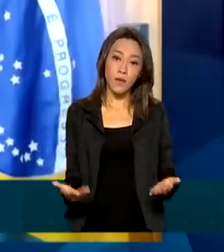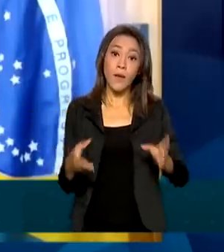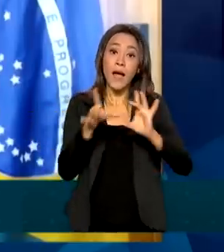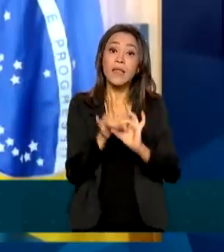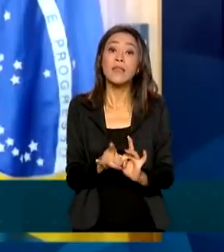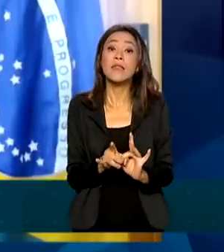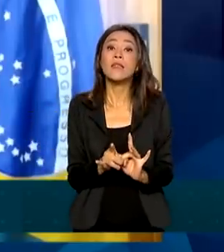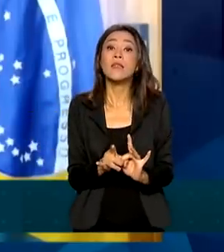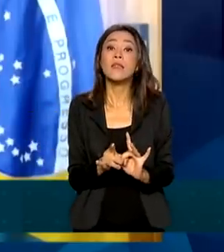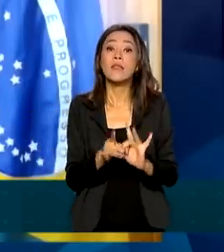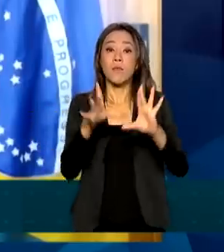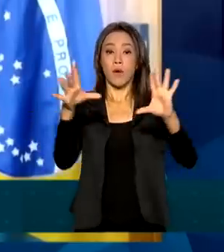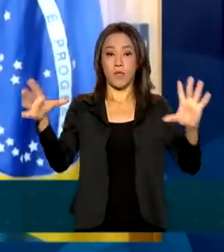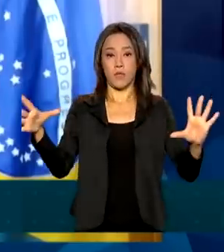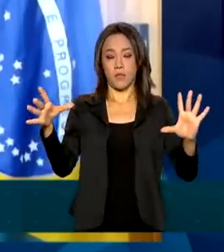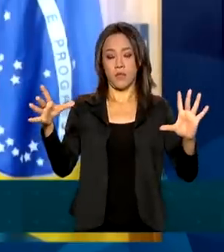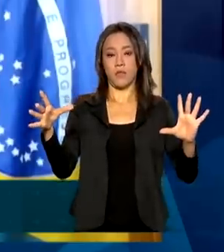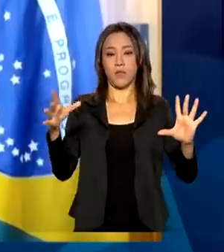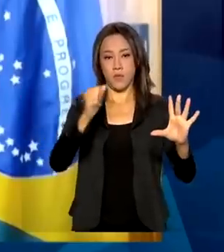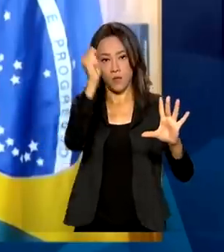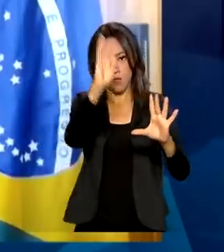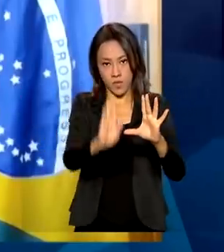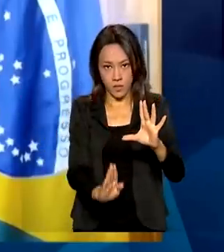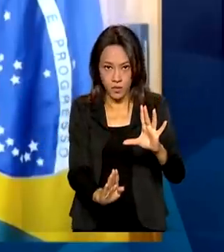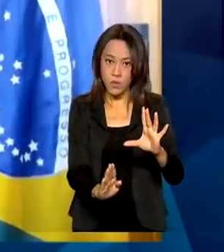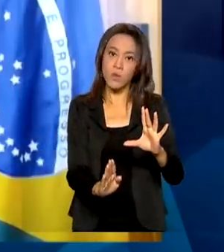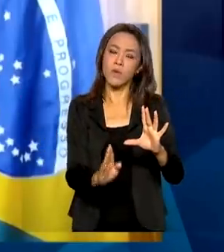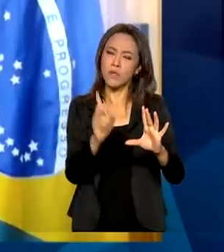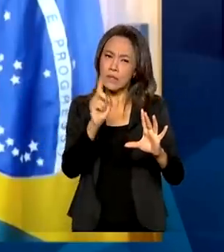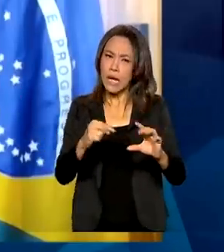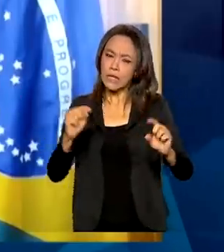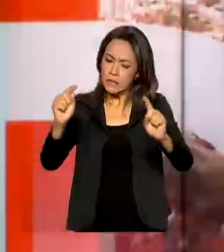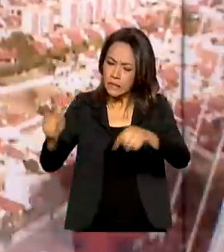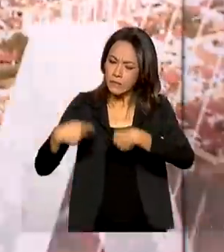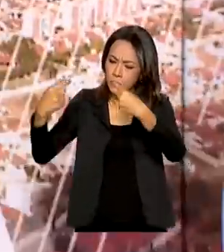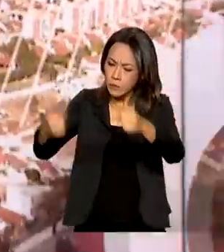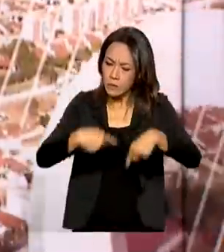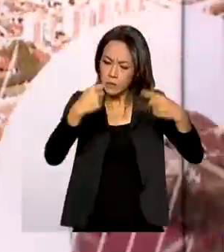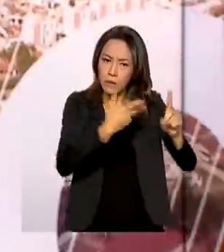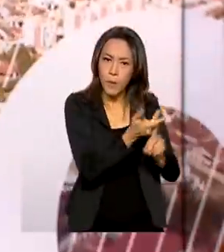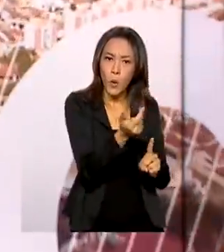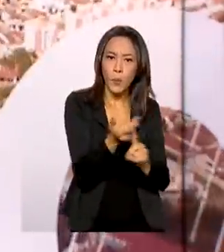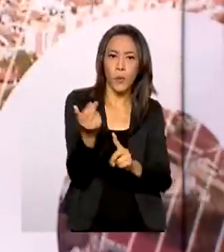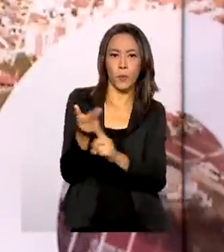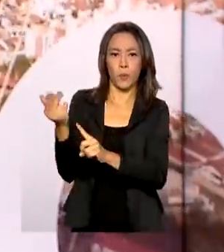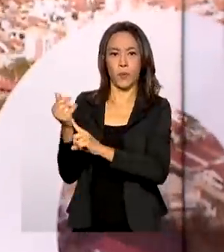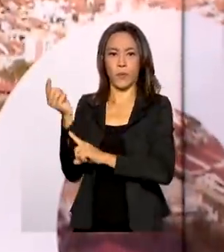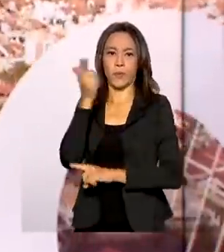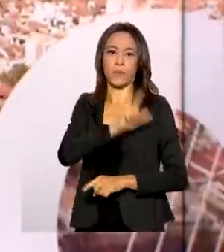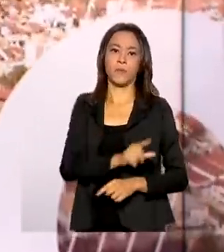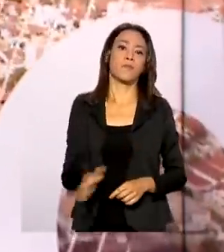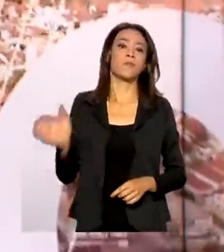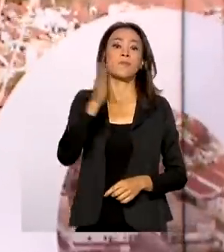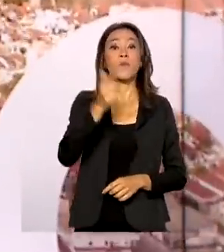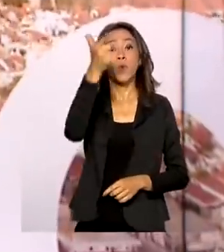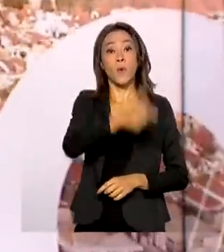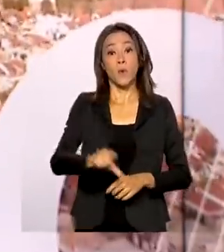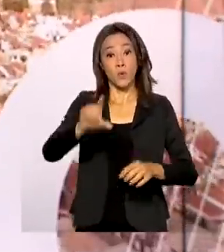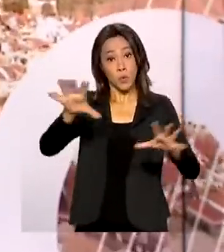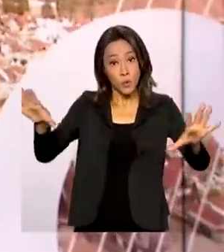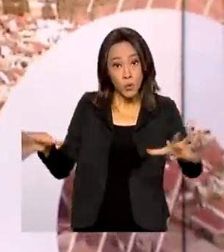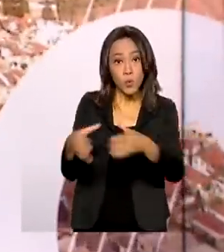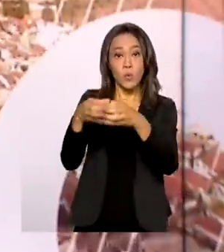brasileira está vencendo todos os desafios. Vacinação. Mais dois grupos foram